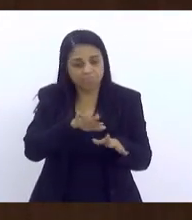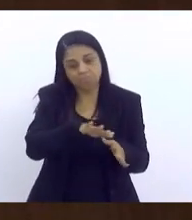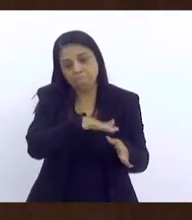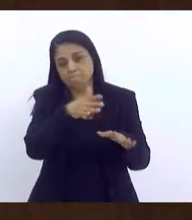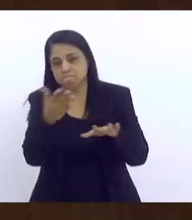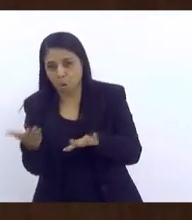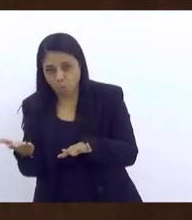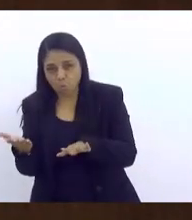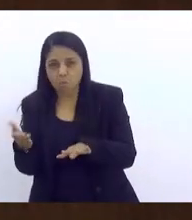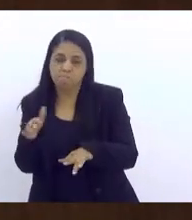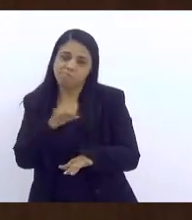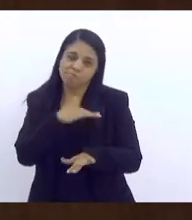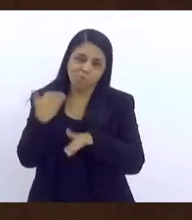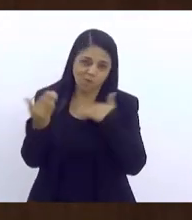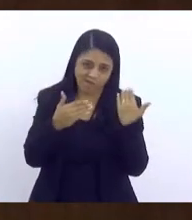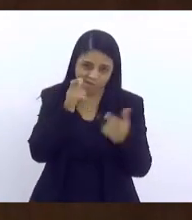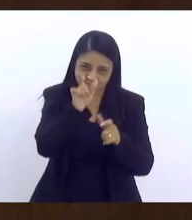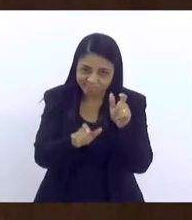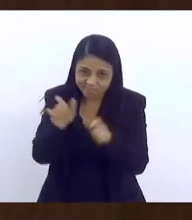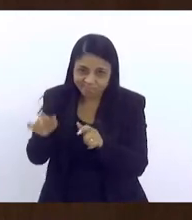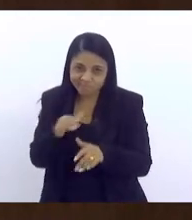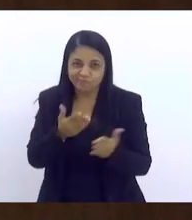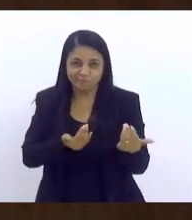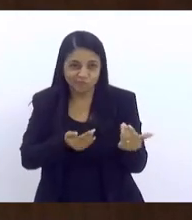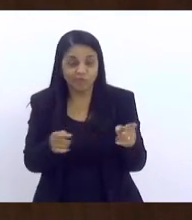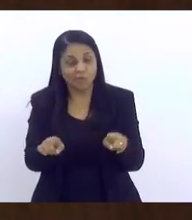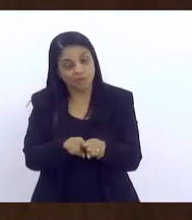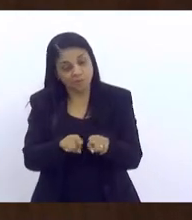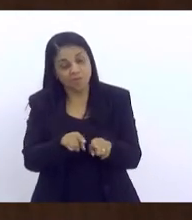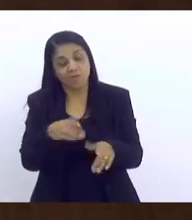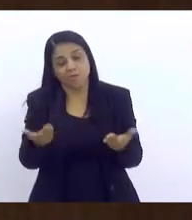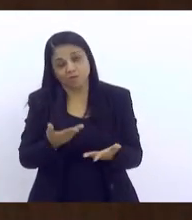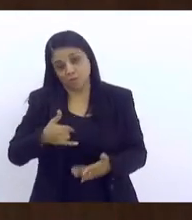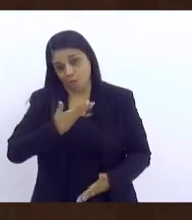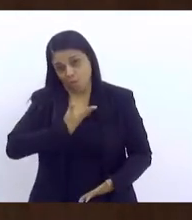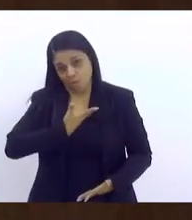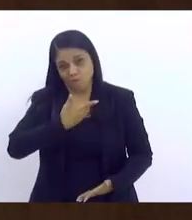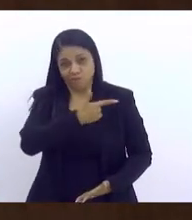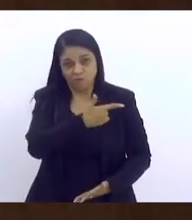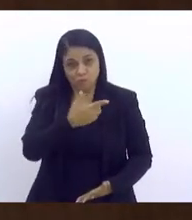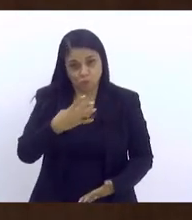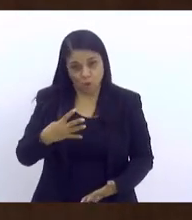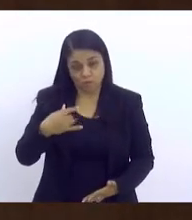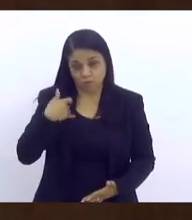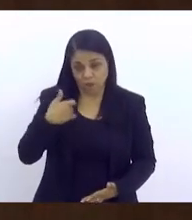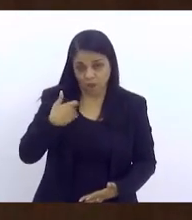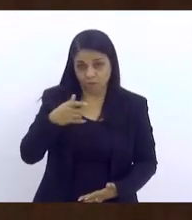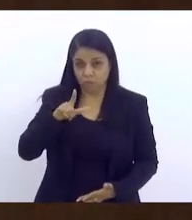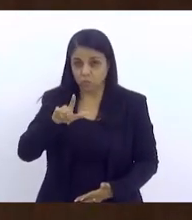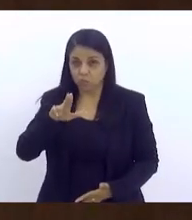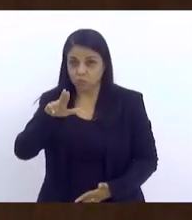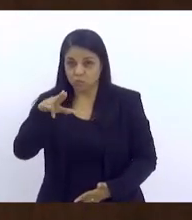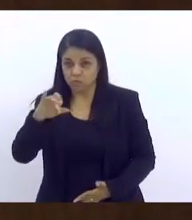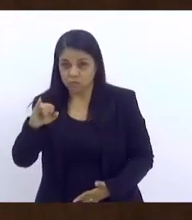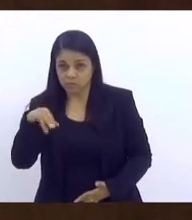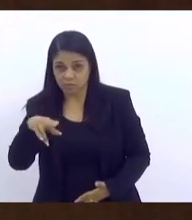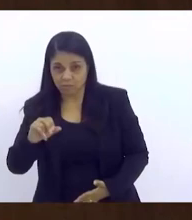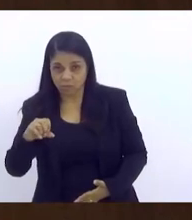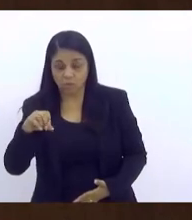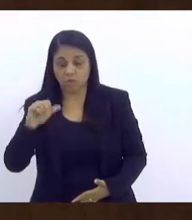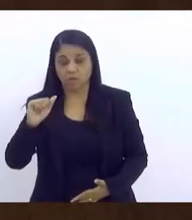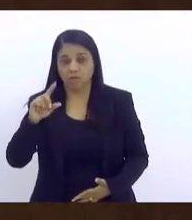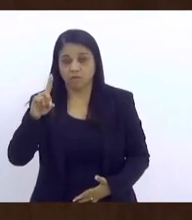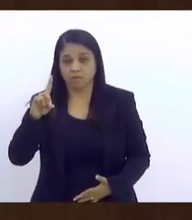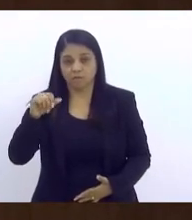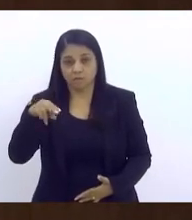hoje um amigo que tem 24 anos, também foi aluno dessa escola, Luciano Daniel, ele tem um projeto no Alemão,